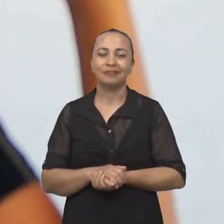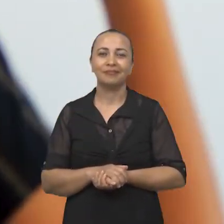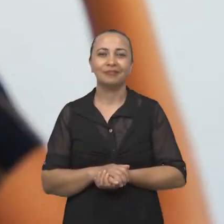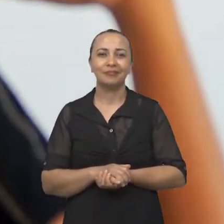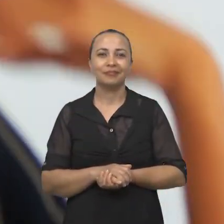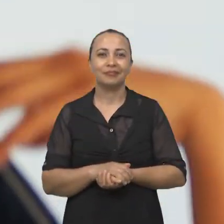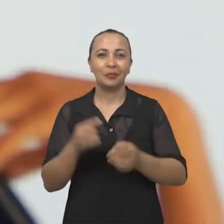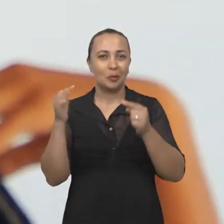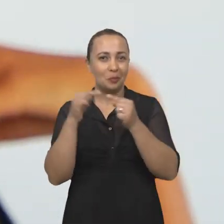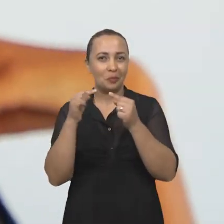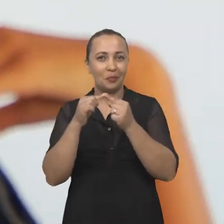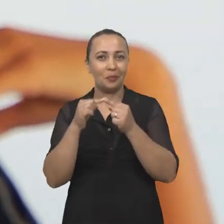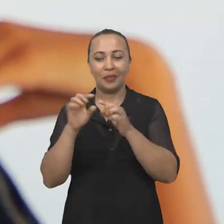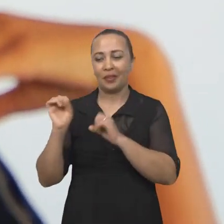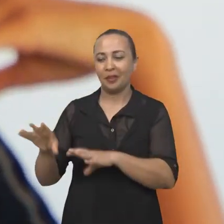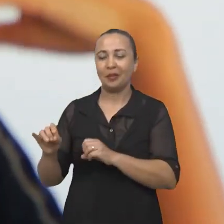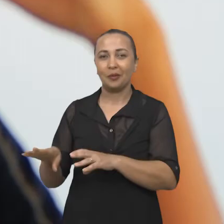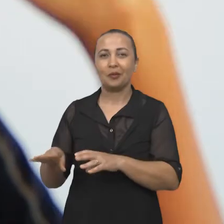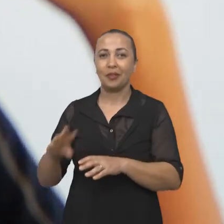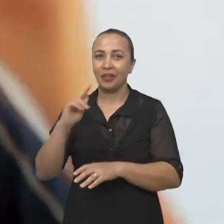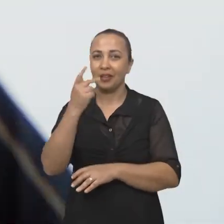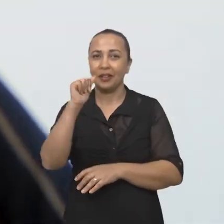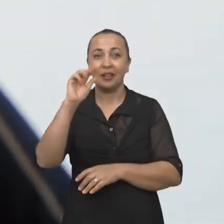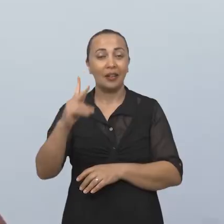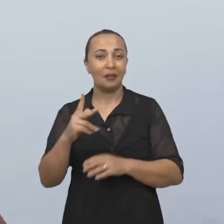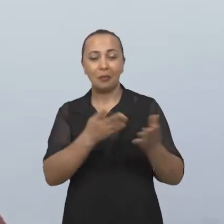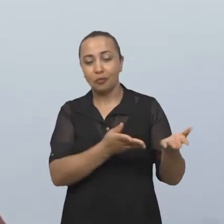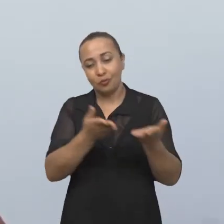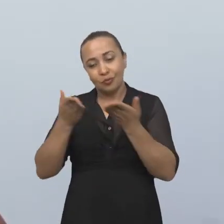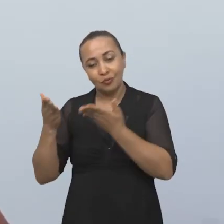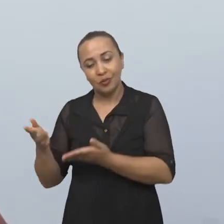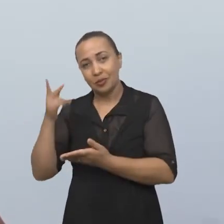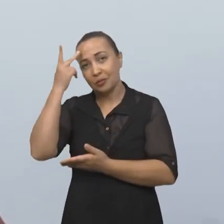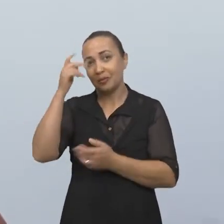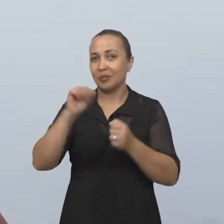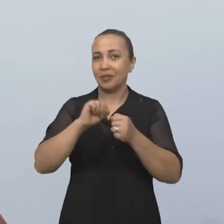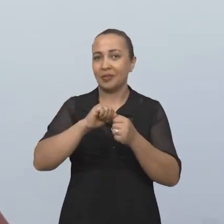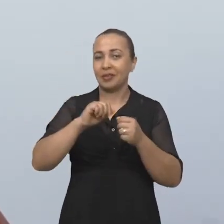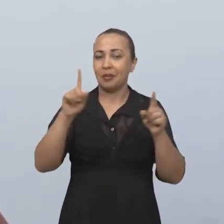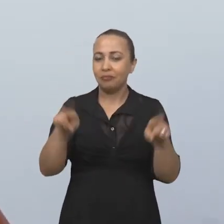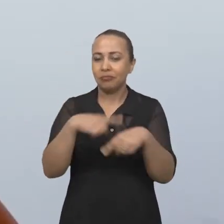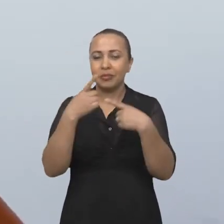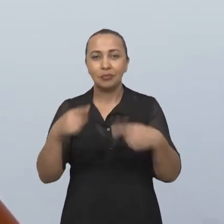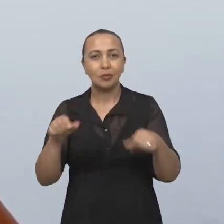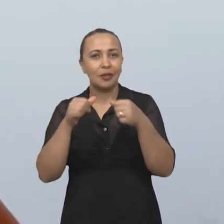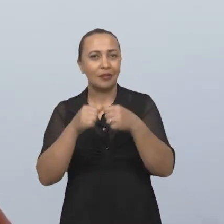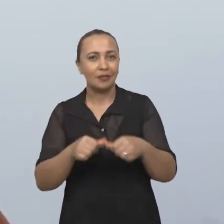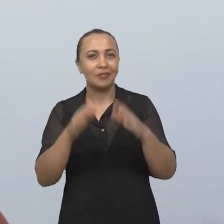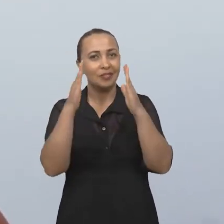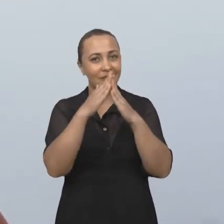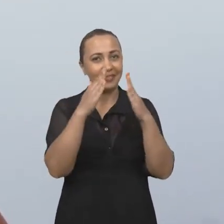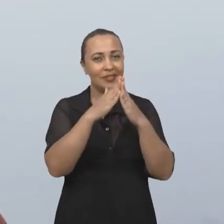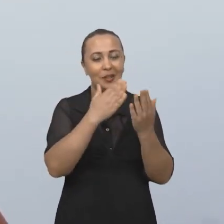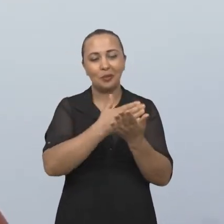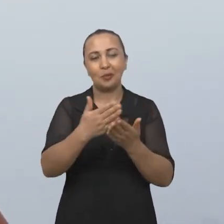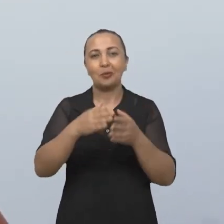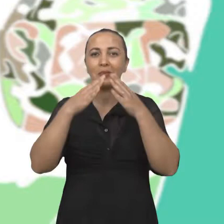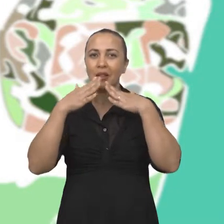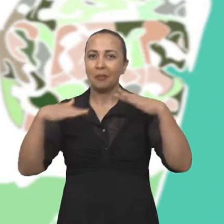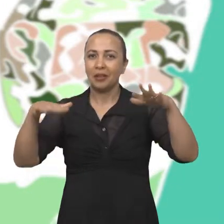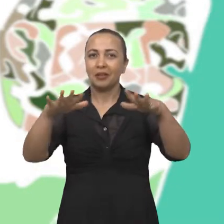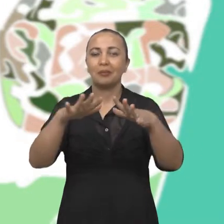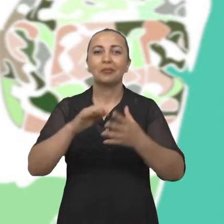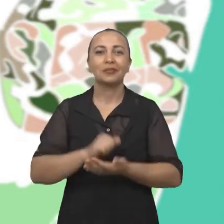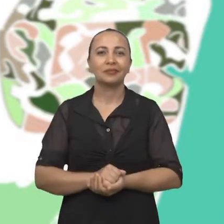O primeiro contato com o EducaRap foi um convite para fazer uma música Fica em Casa, no começo da pandemia.